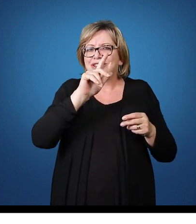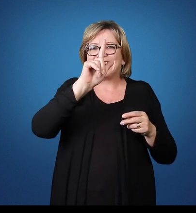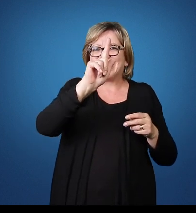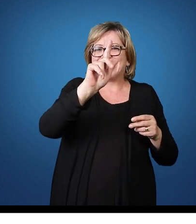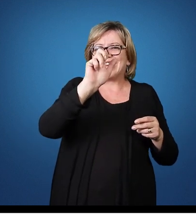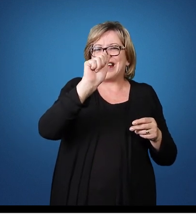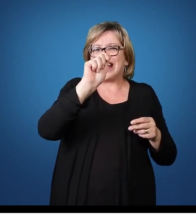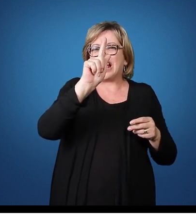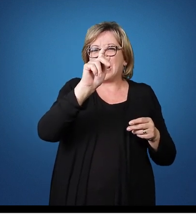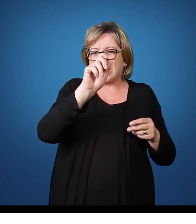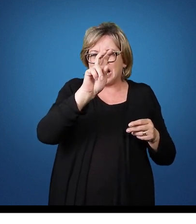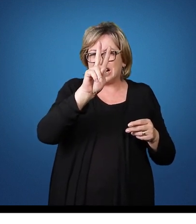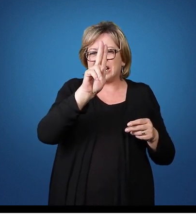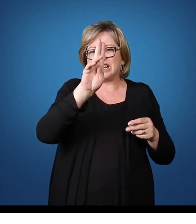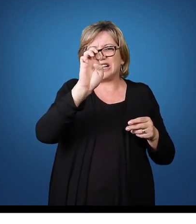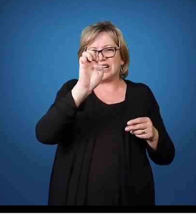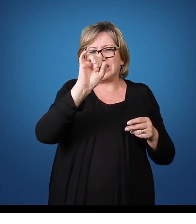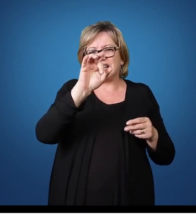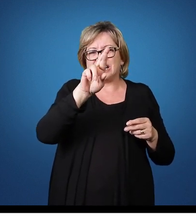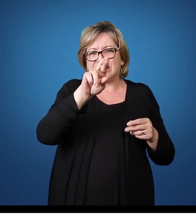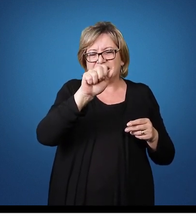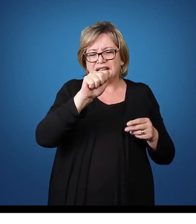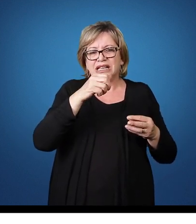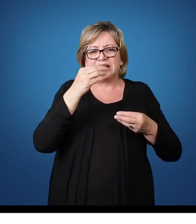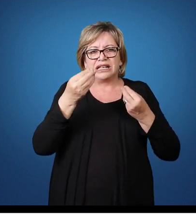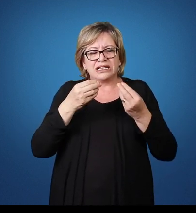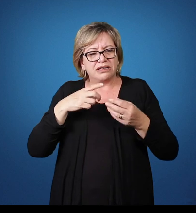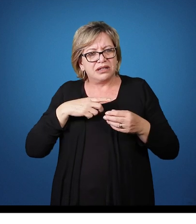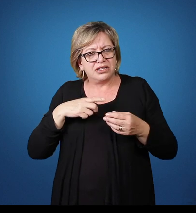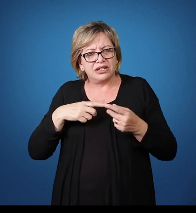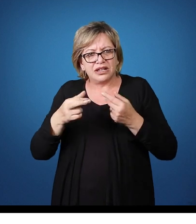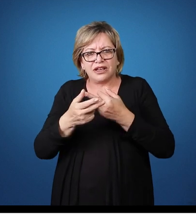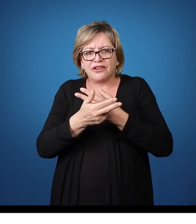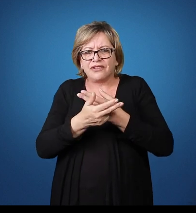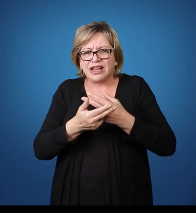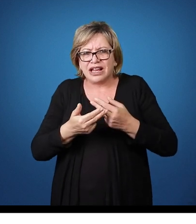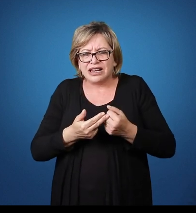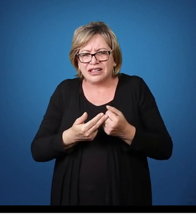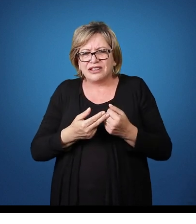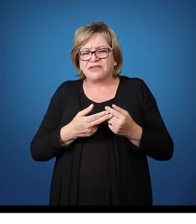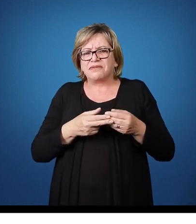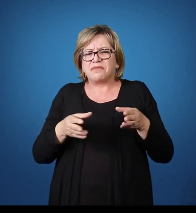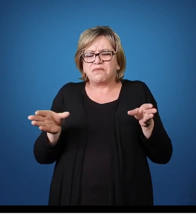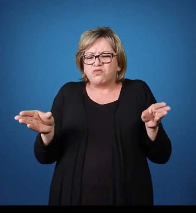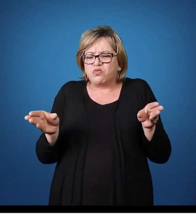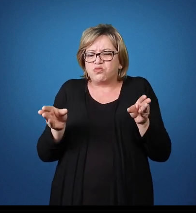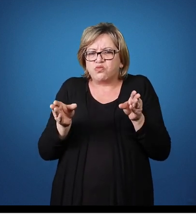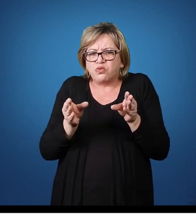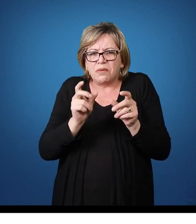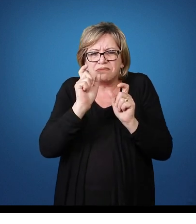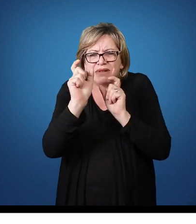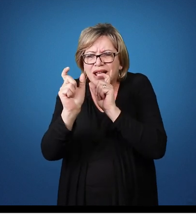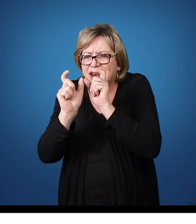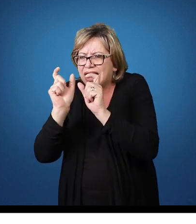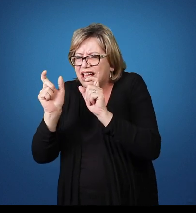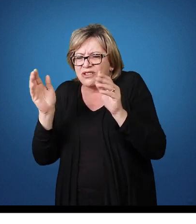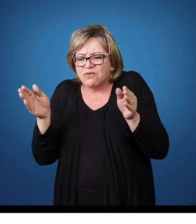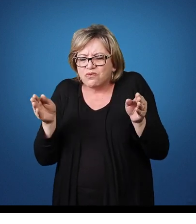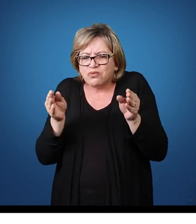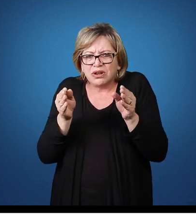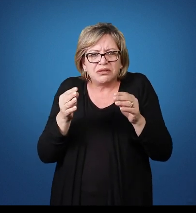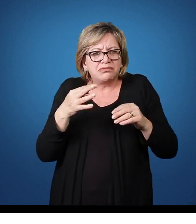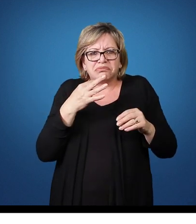gagueira Na sua fala E ele tinha um repertório de fala Mínimo Não